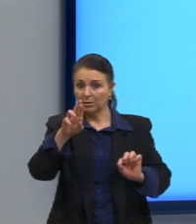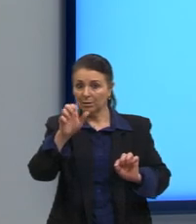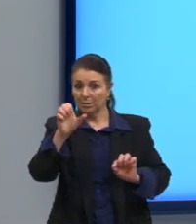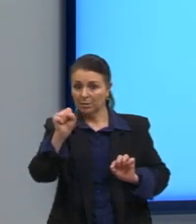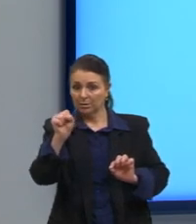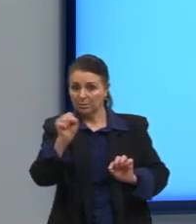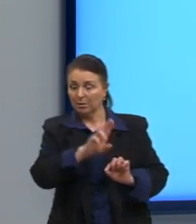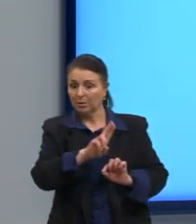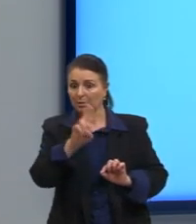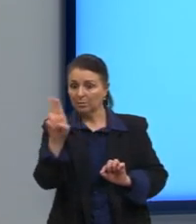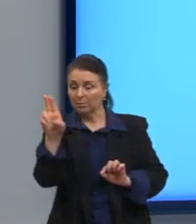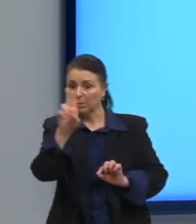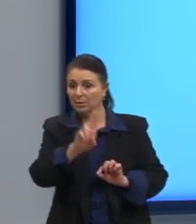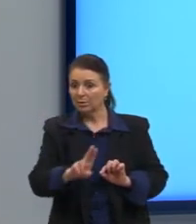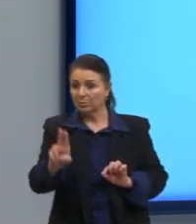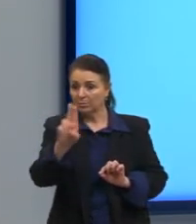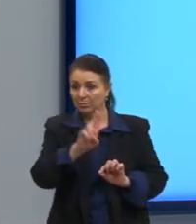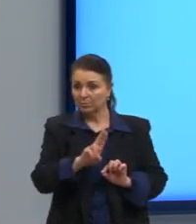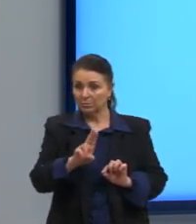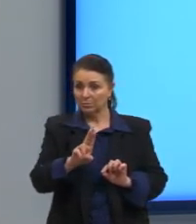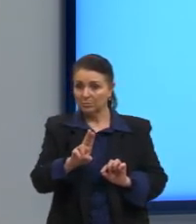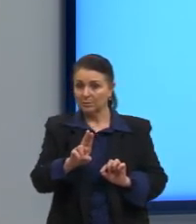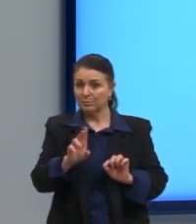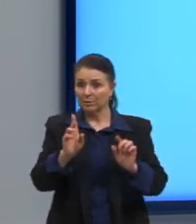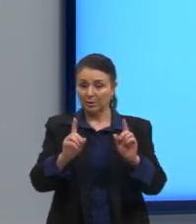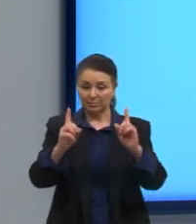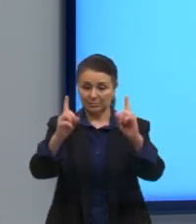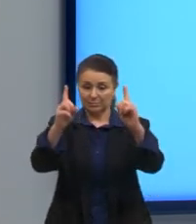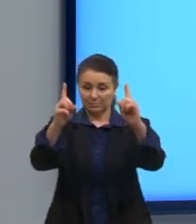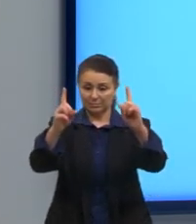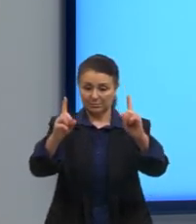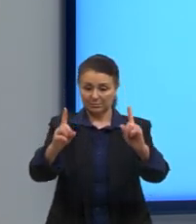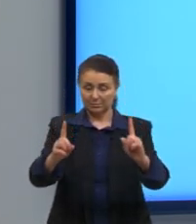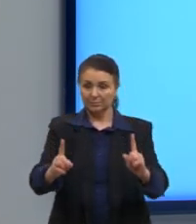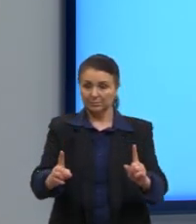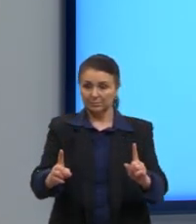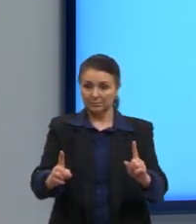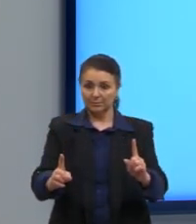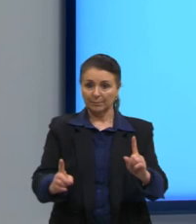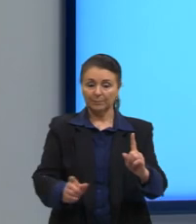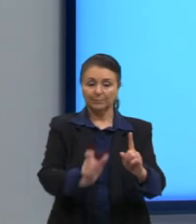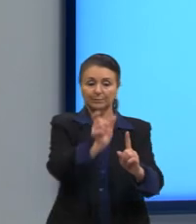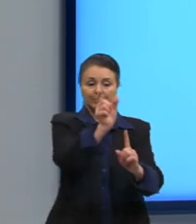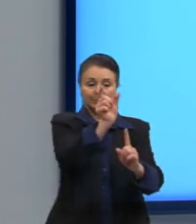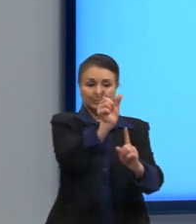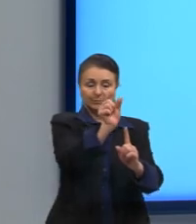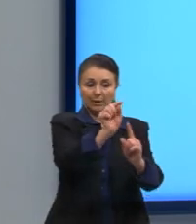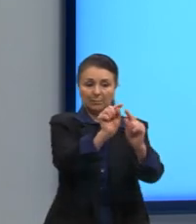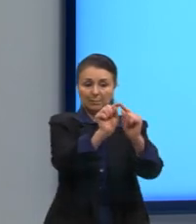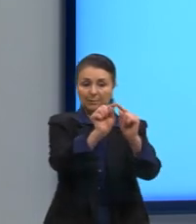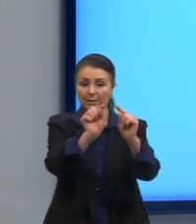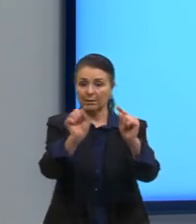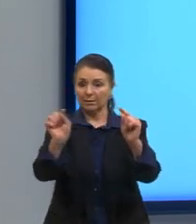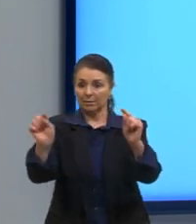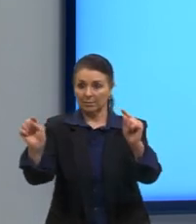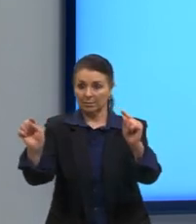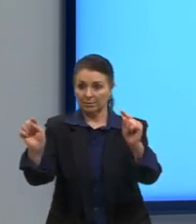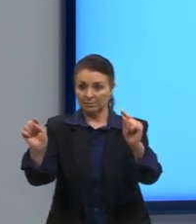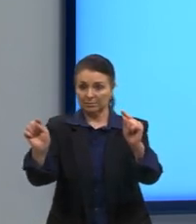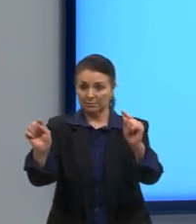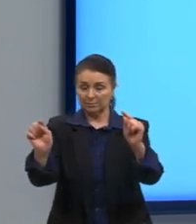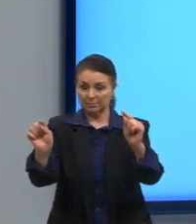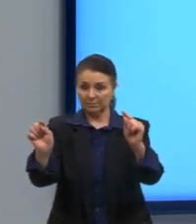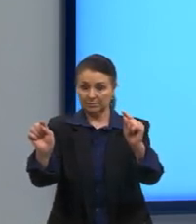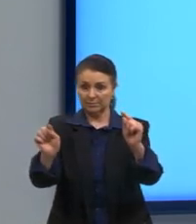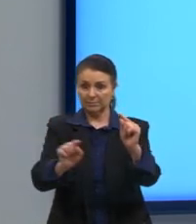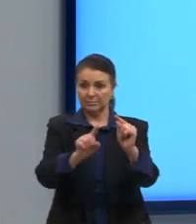para isso, a gente vai utilizar o nosso determinante. Na primeira linha, nós vamos colocar, então, a coordenada do primeiro